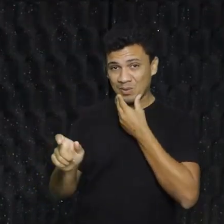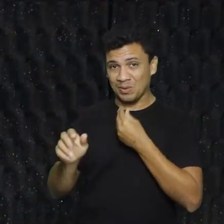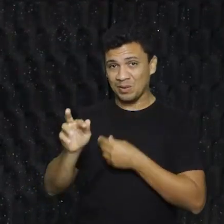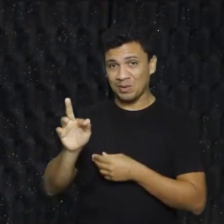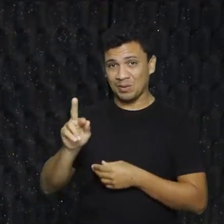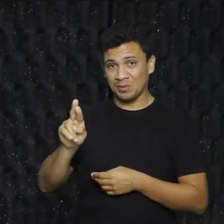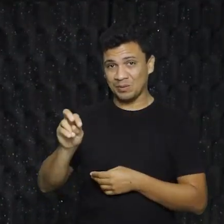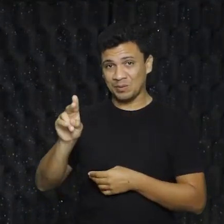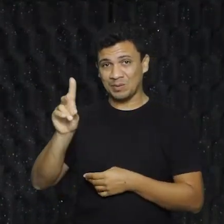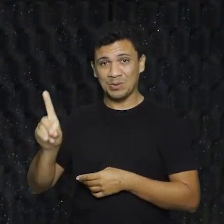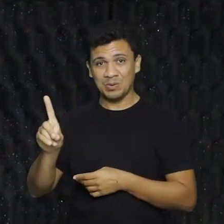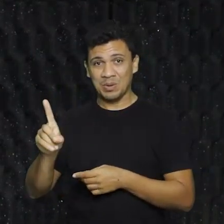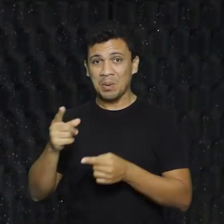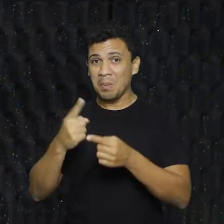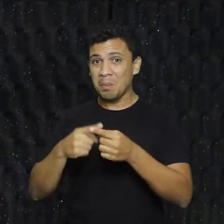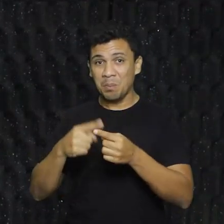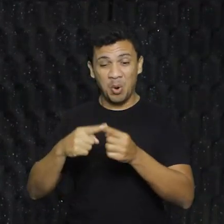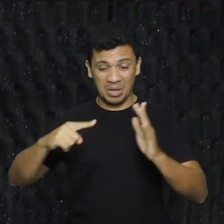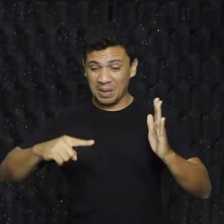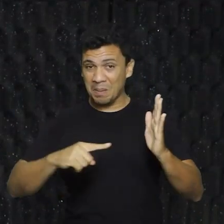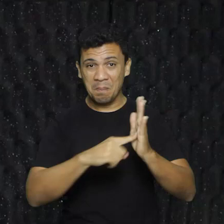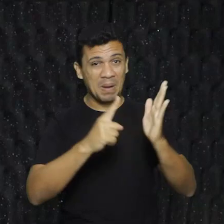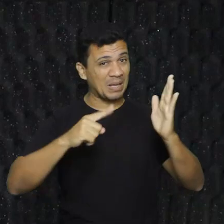loucuras, paranoias,